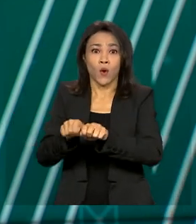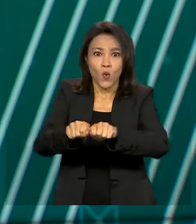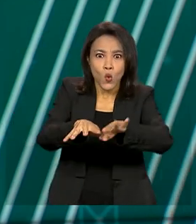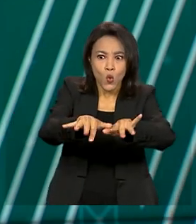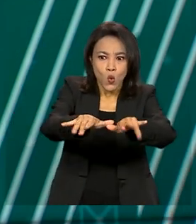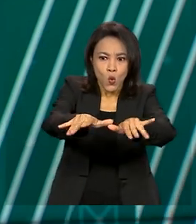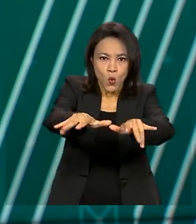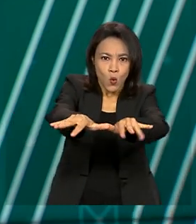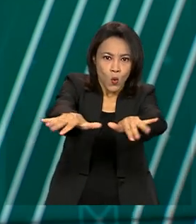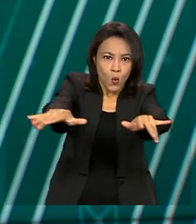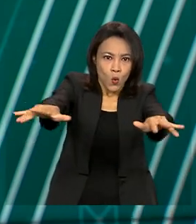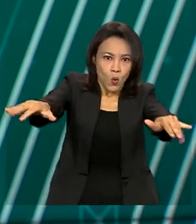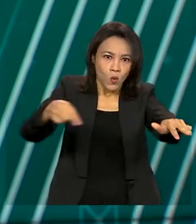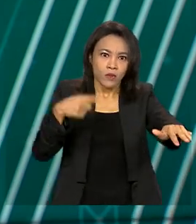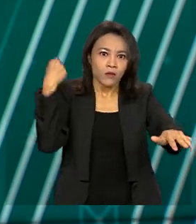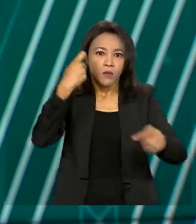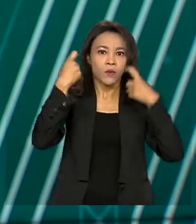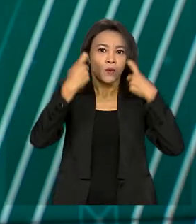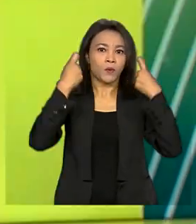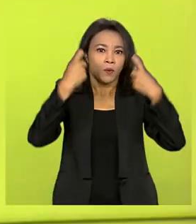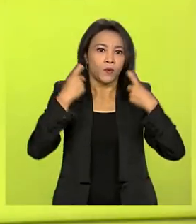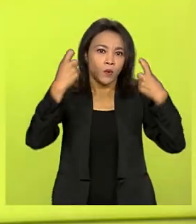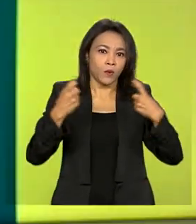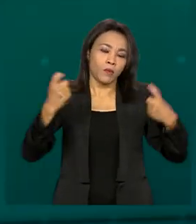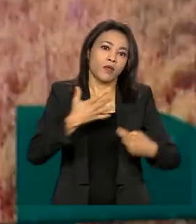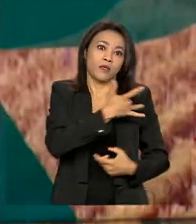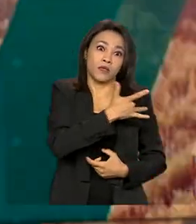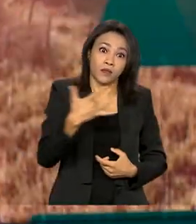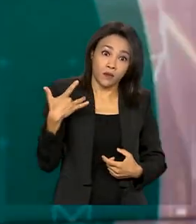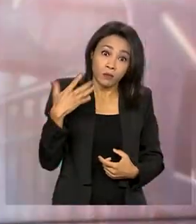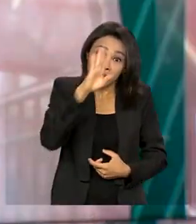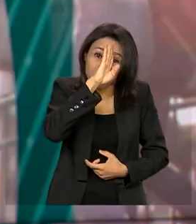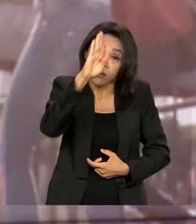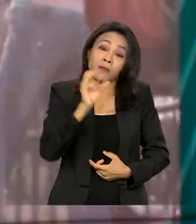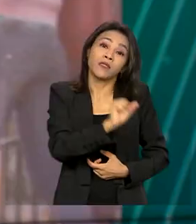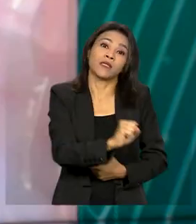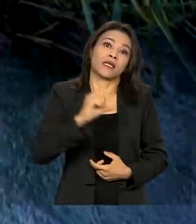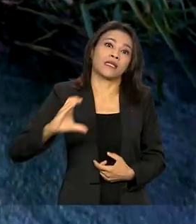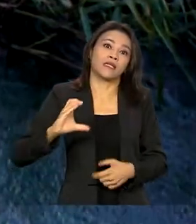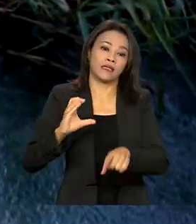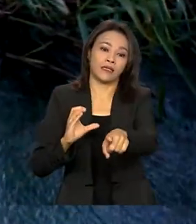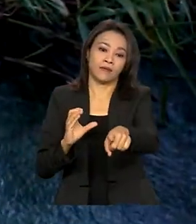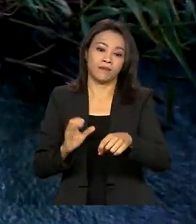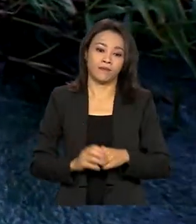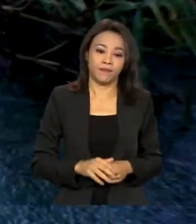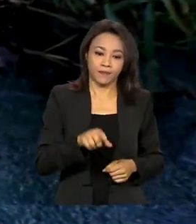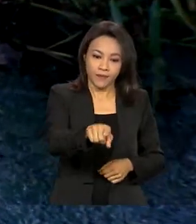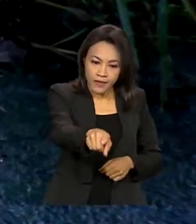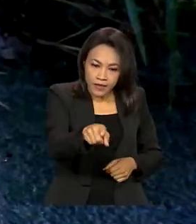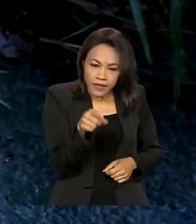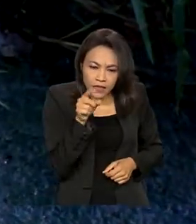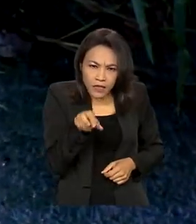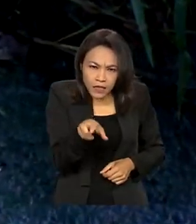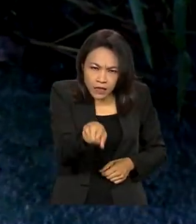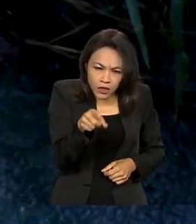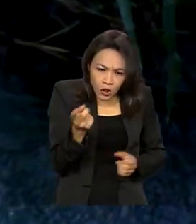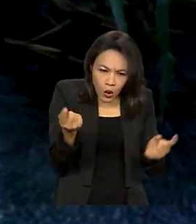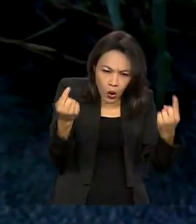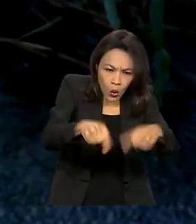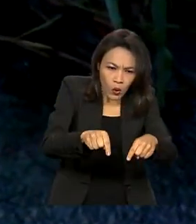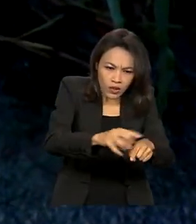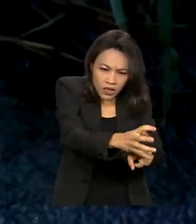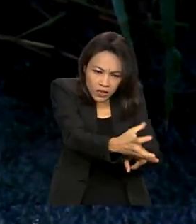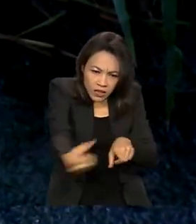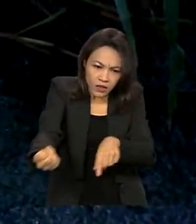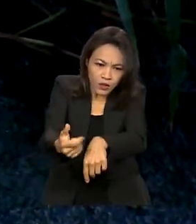preocupa autoridades sanitárias, principalmente no estado de Santa Catarina. Uma das principais formas de contrair a